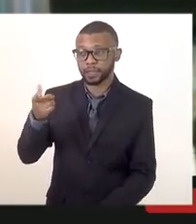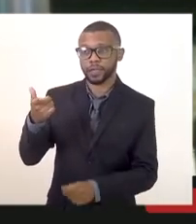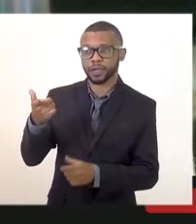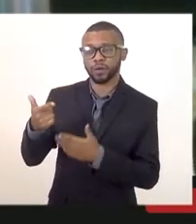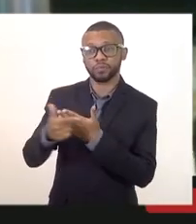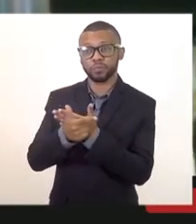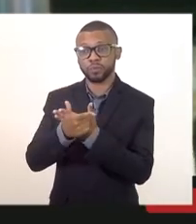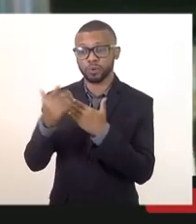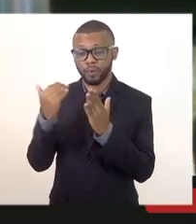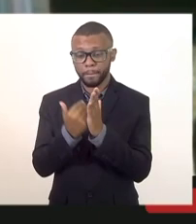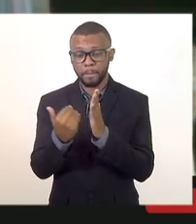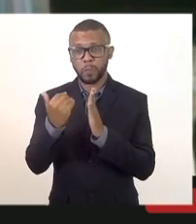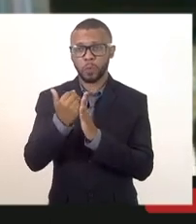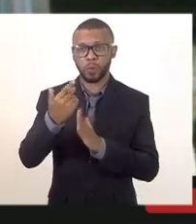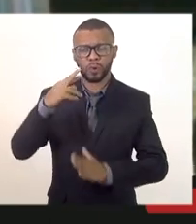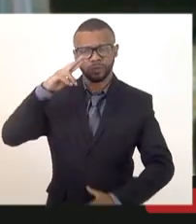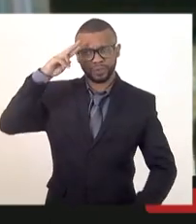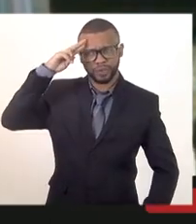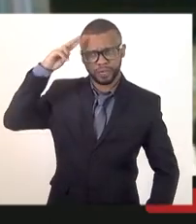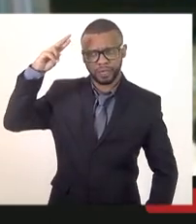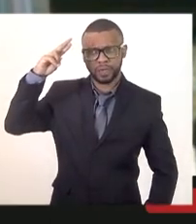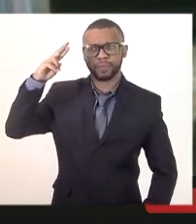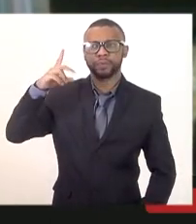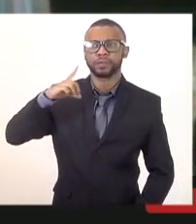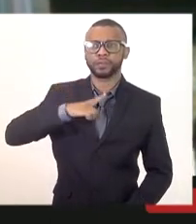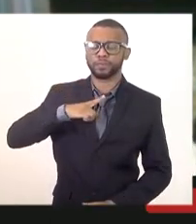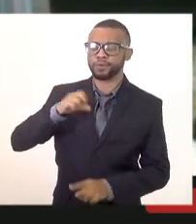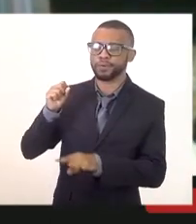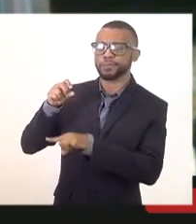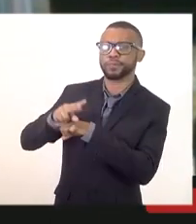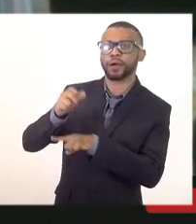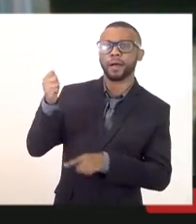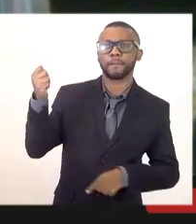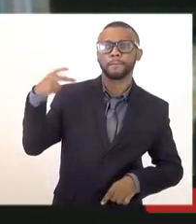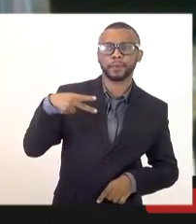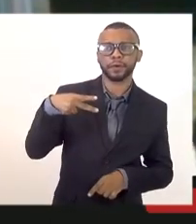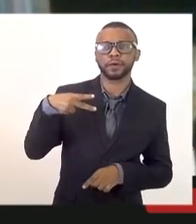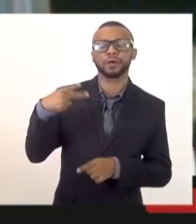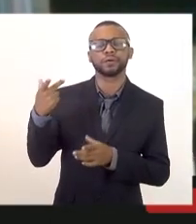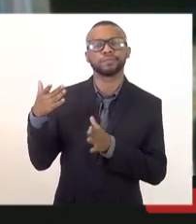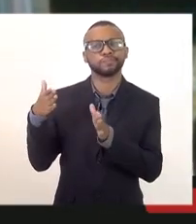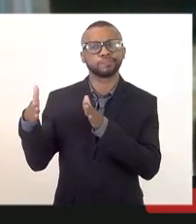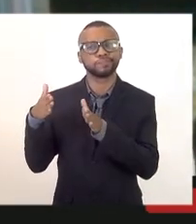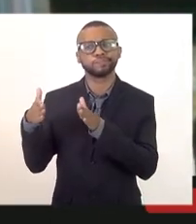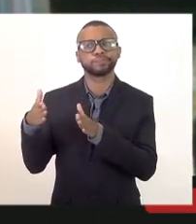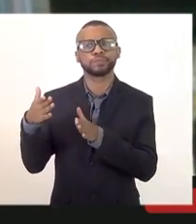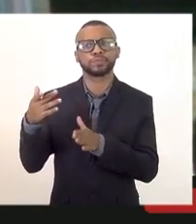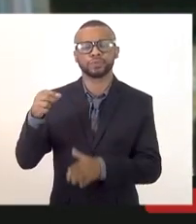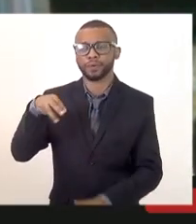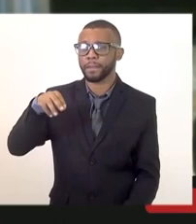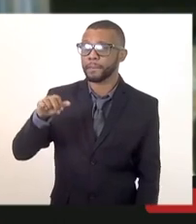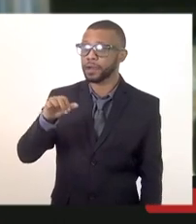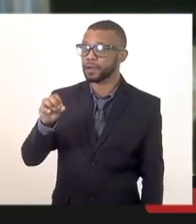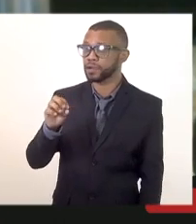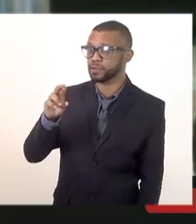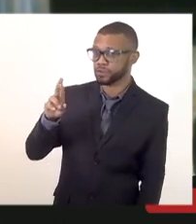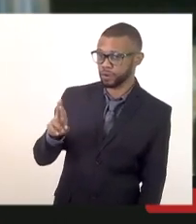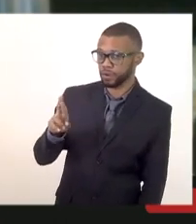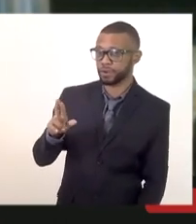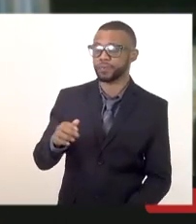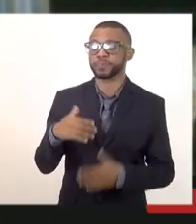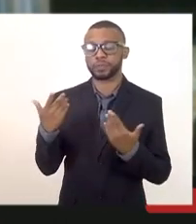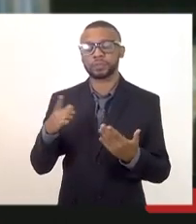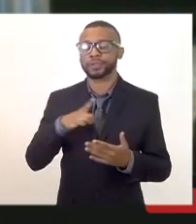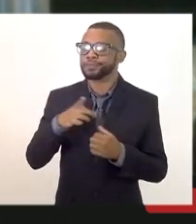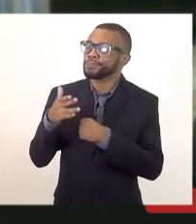posto de capitão e foi reformar foi para a reserva remunerada com o soldo de major então eu tenho um